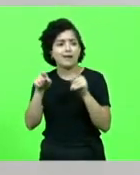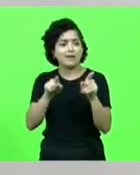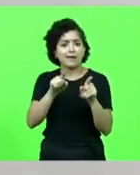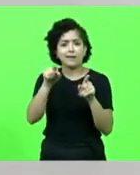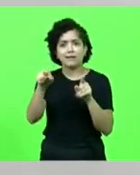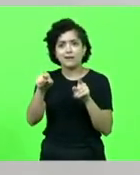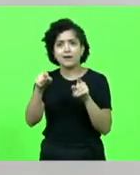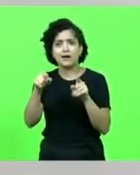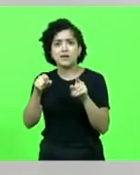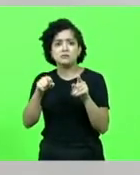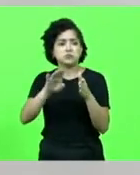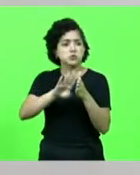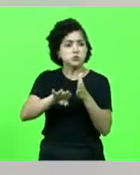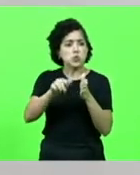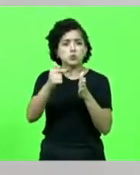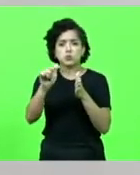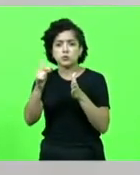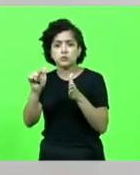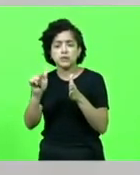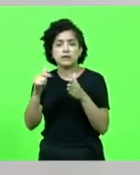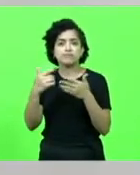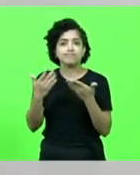estava sendo descontado. Esse era o grande medo.